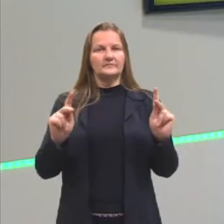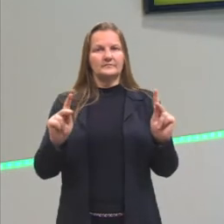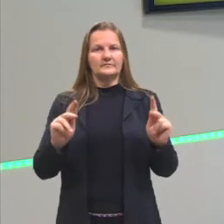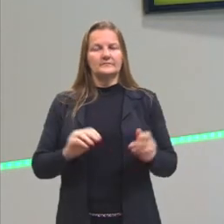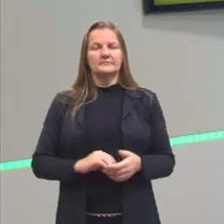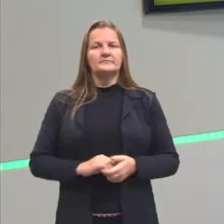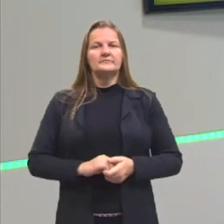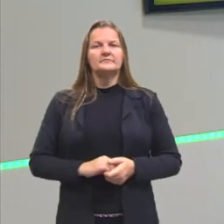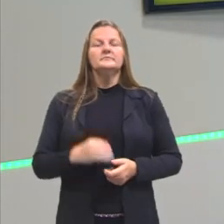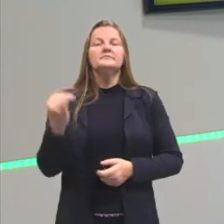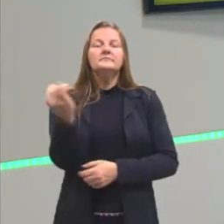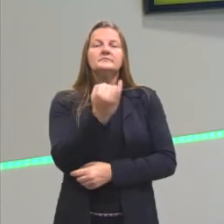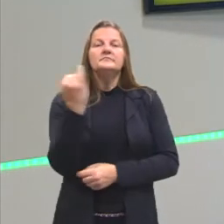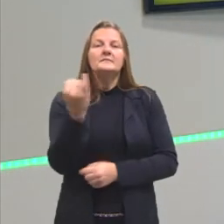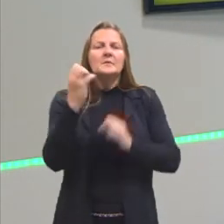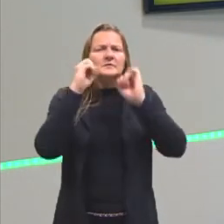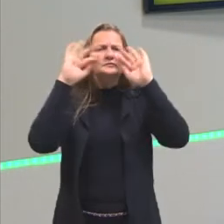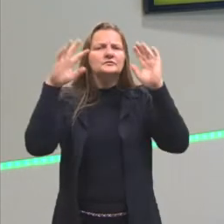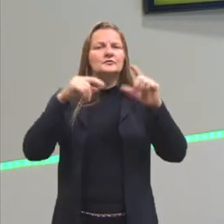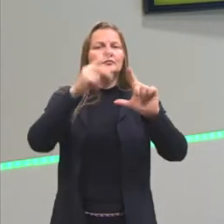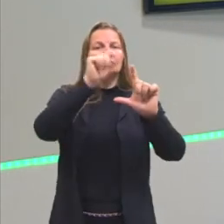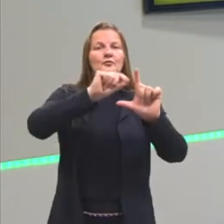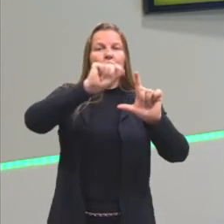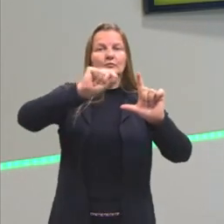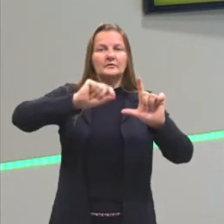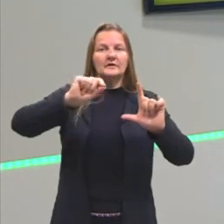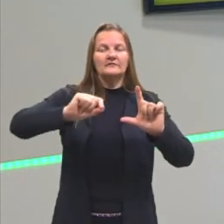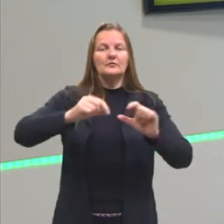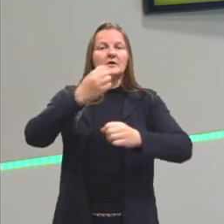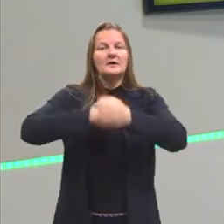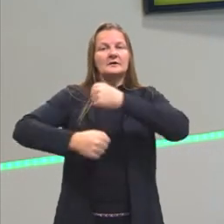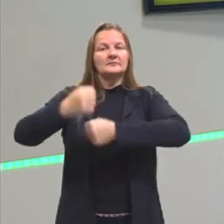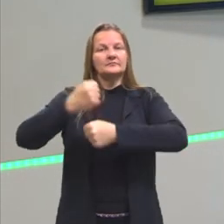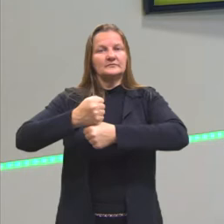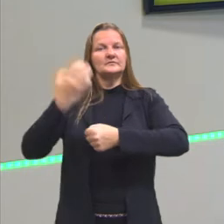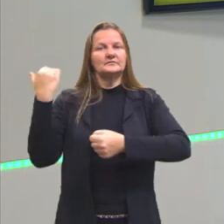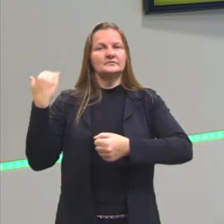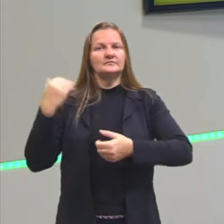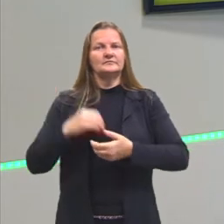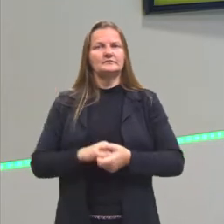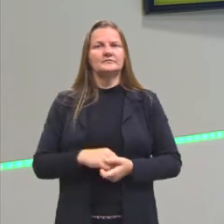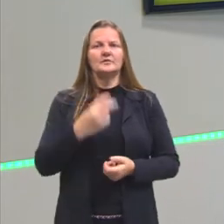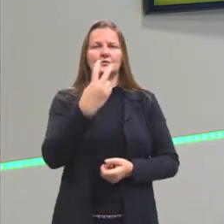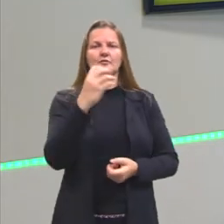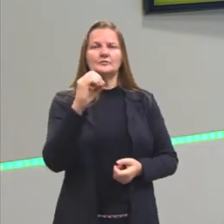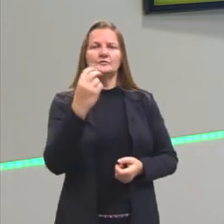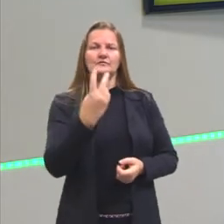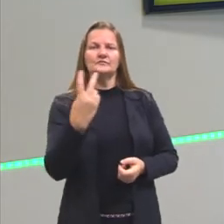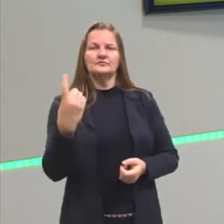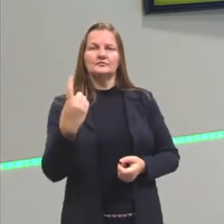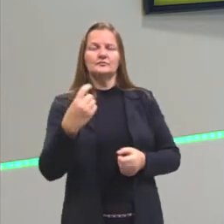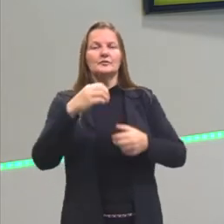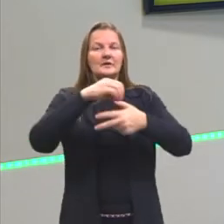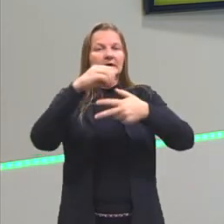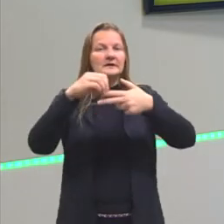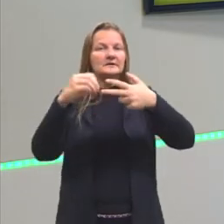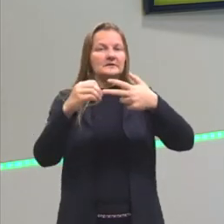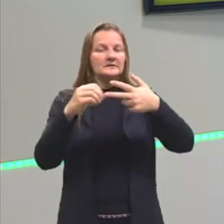É importante entender esses dois gráficos, porque o ano passado, no ano passado, em 2021, no Enem de 2021,